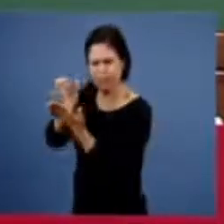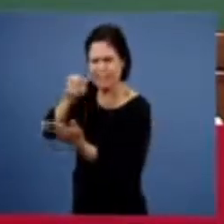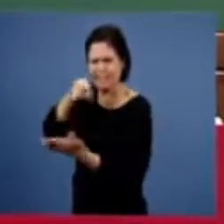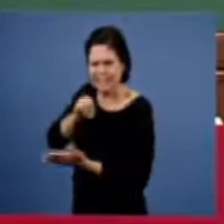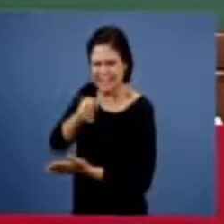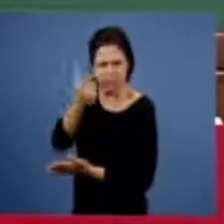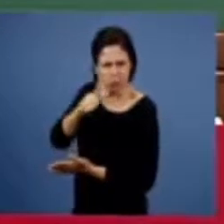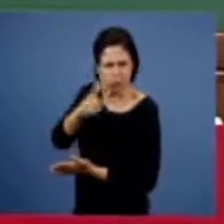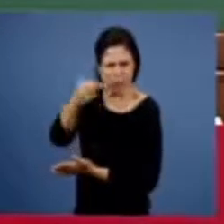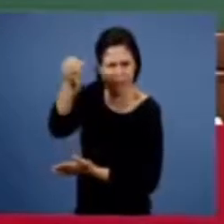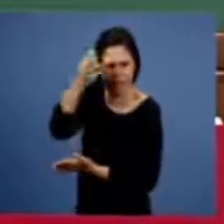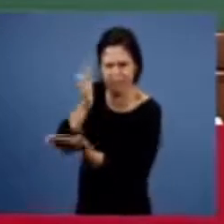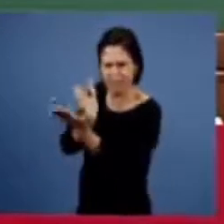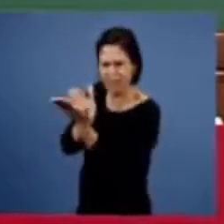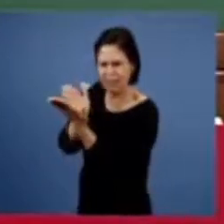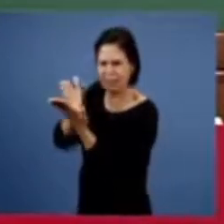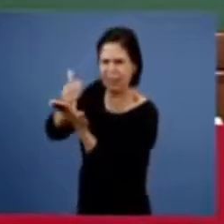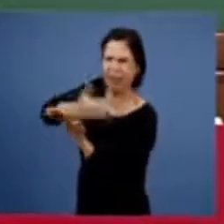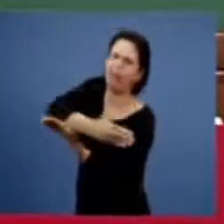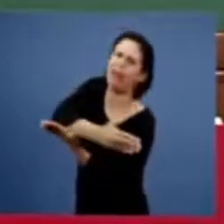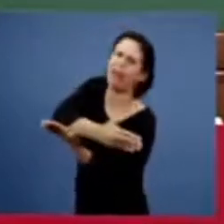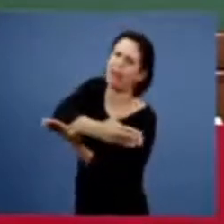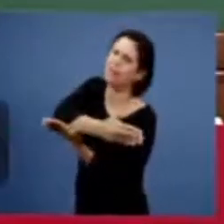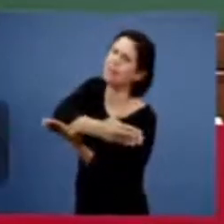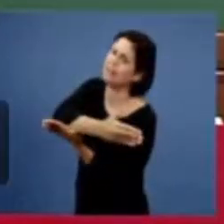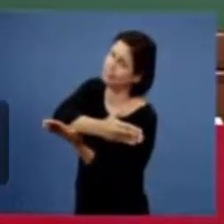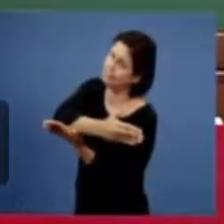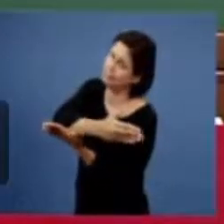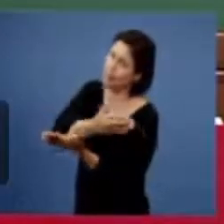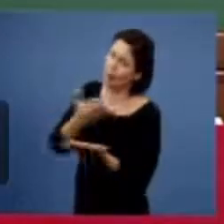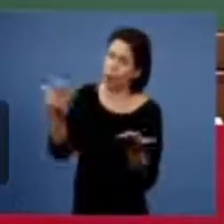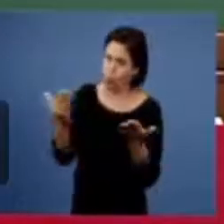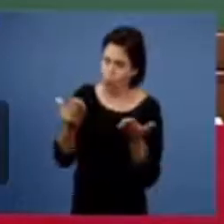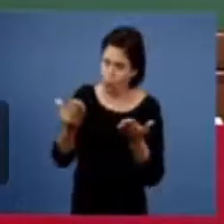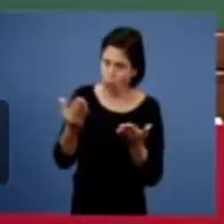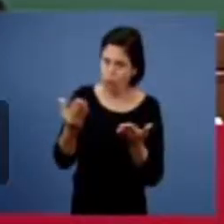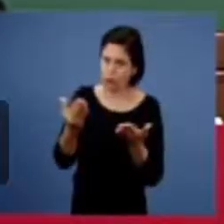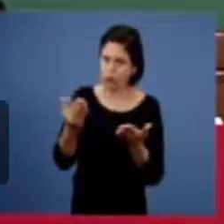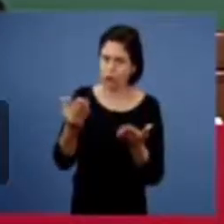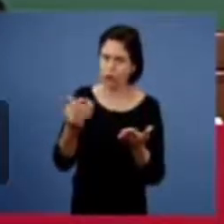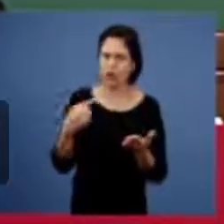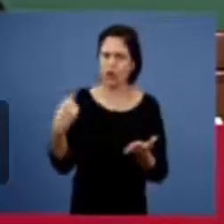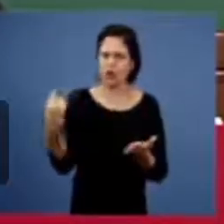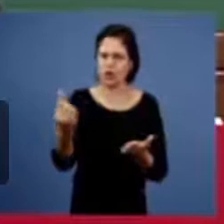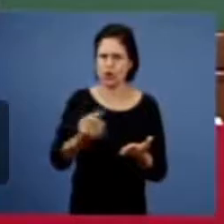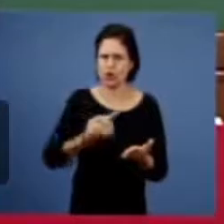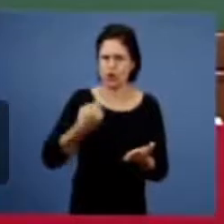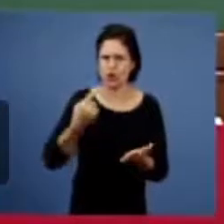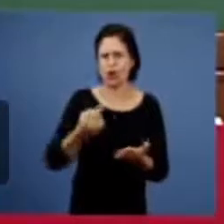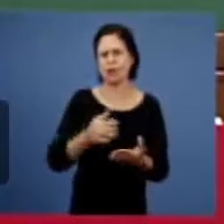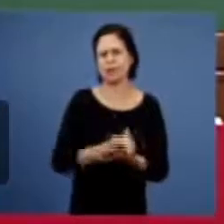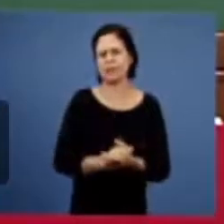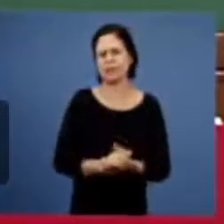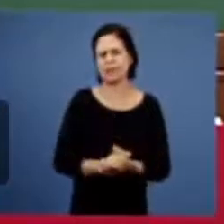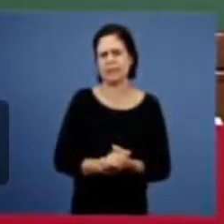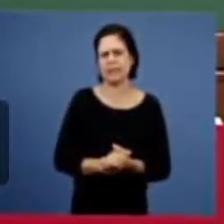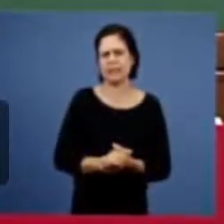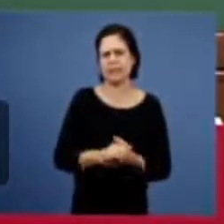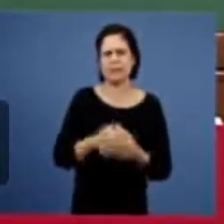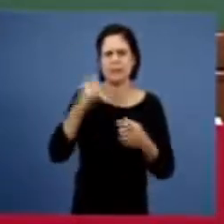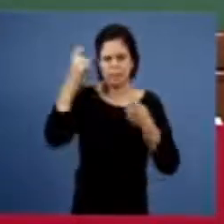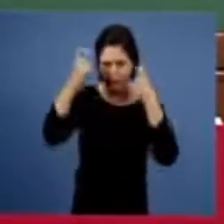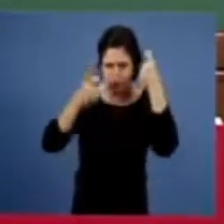essa nossa grande preocupação não estamos aqui hoje falando desses assuntos